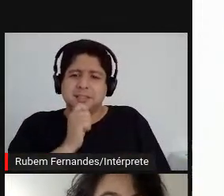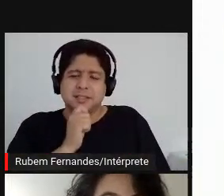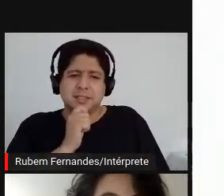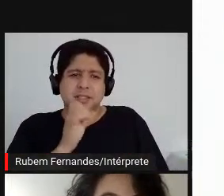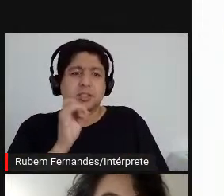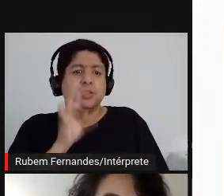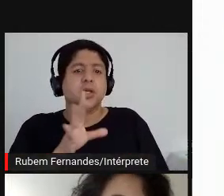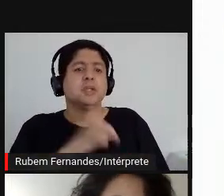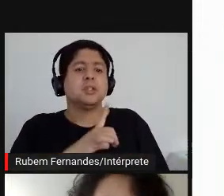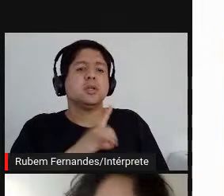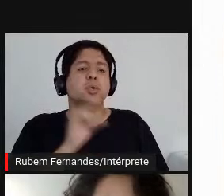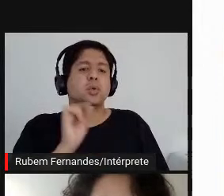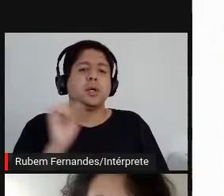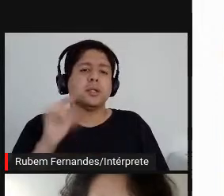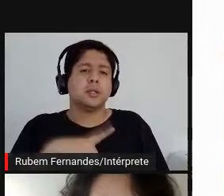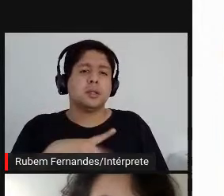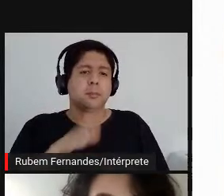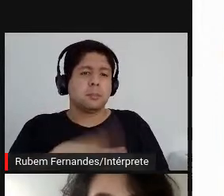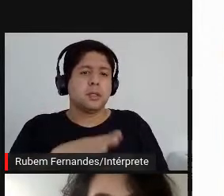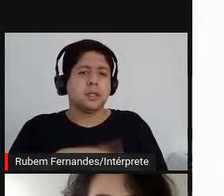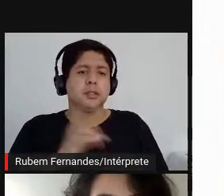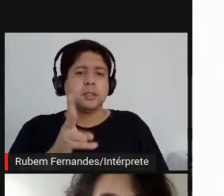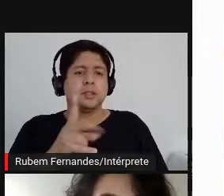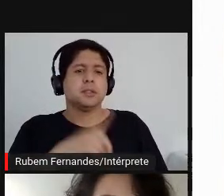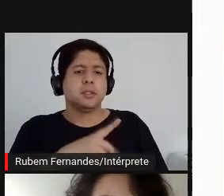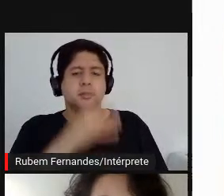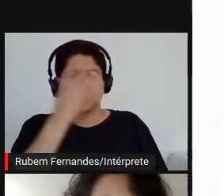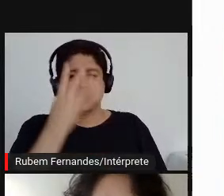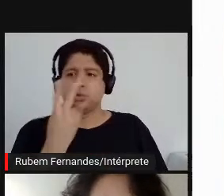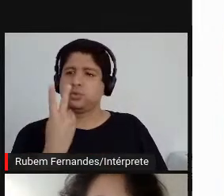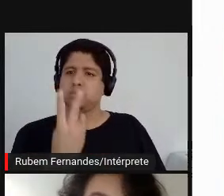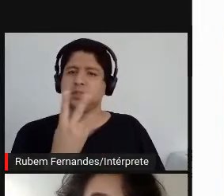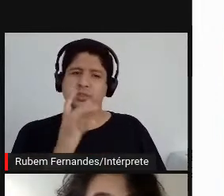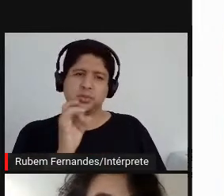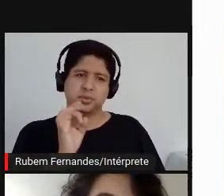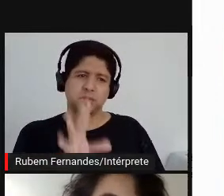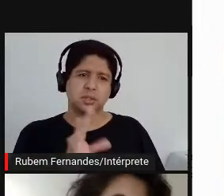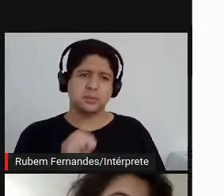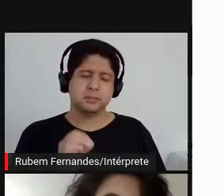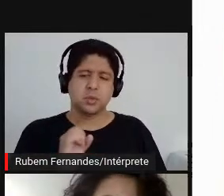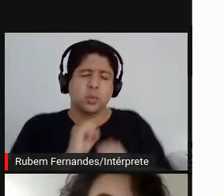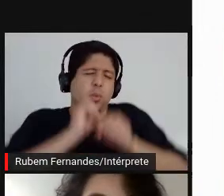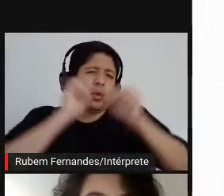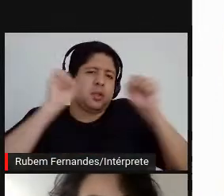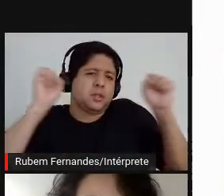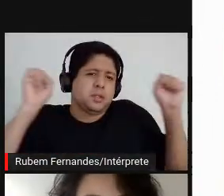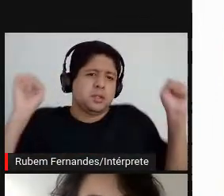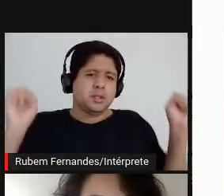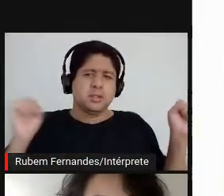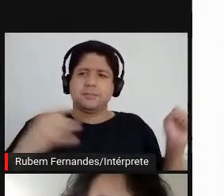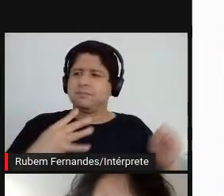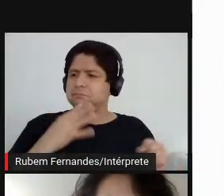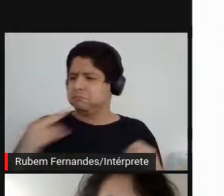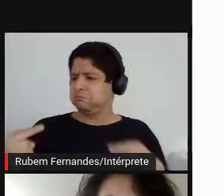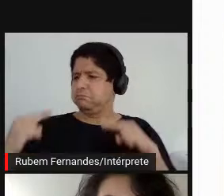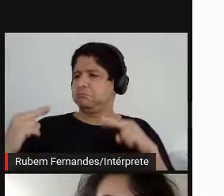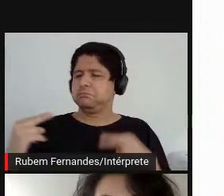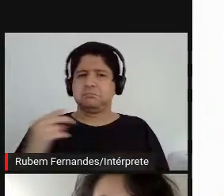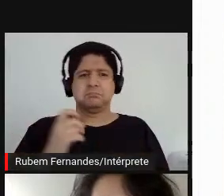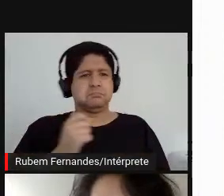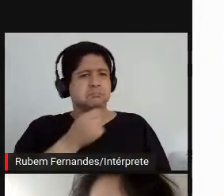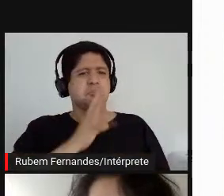tinha o que sempre teve, são as duas pessoas acordando... Duas pessoas desconhecidas acordando juntas, né?